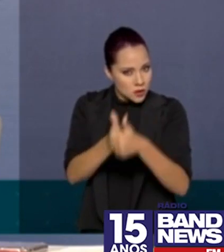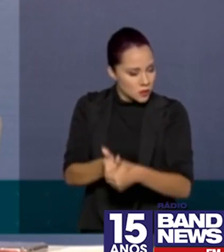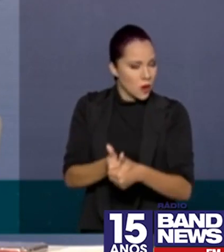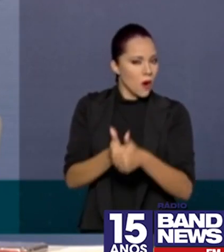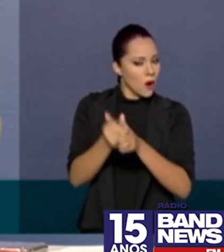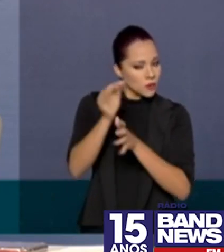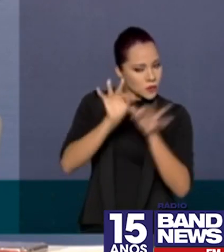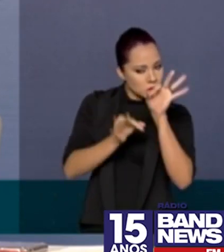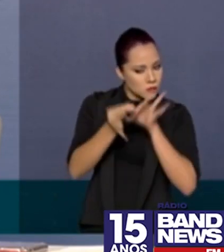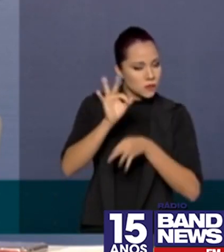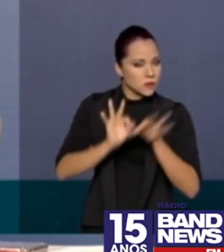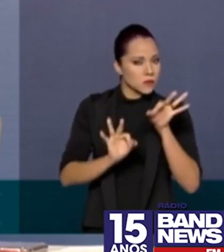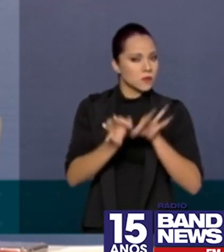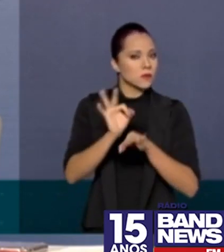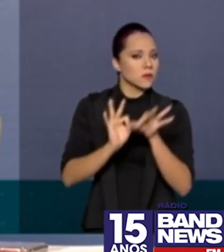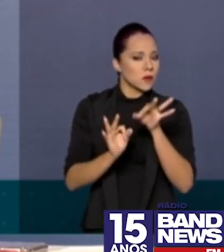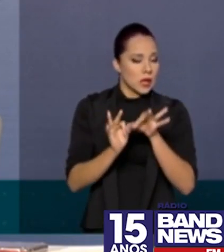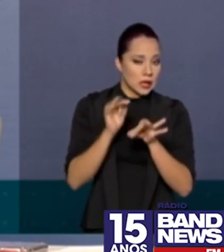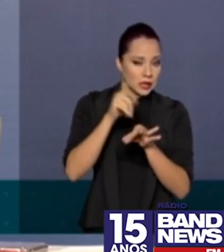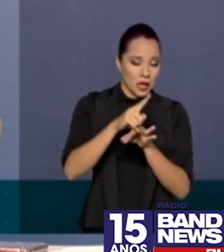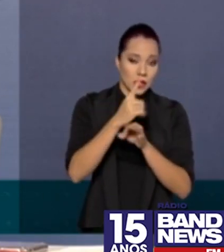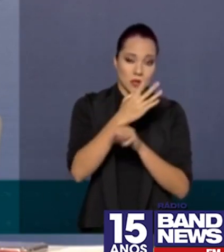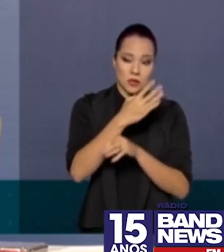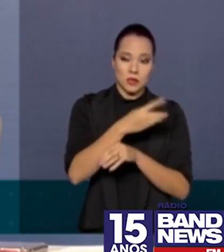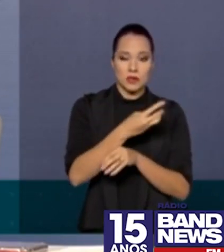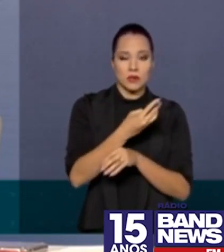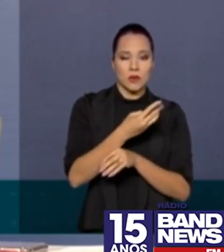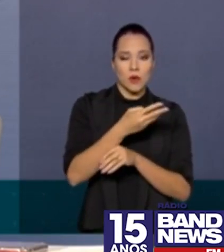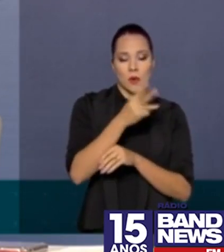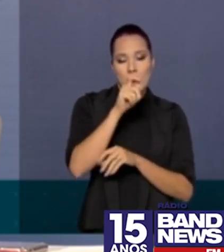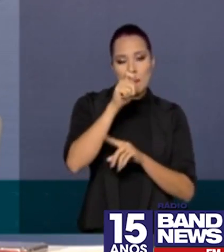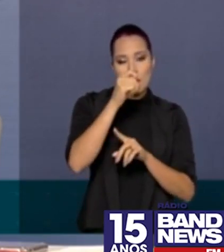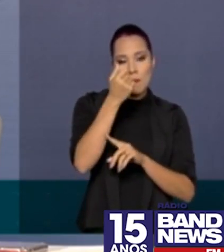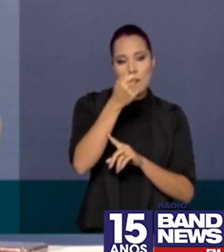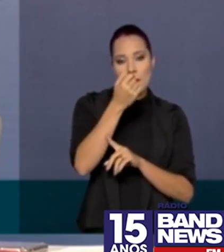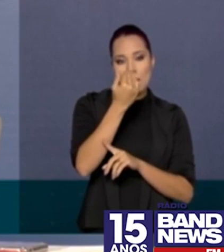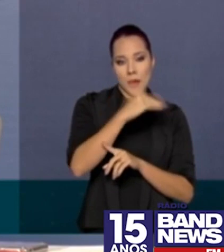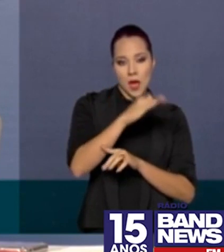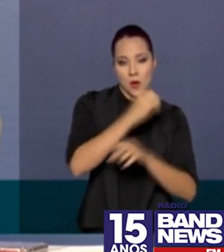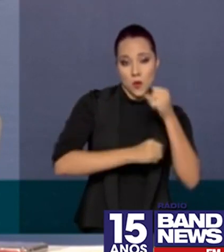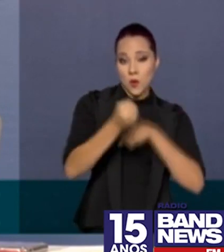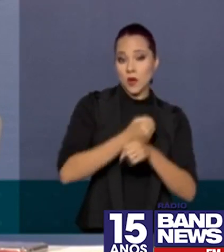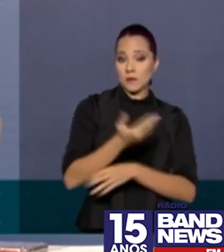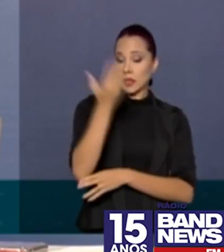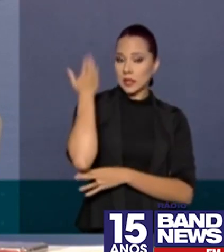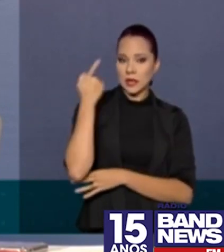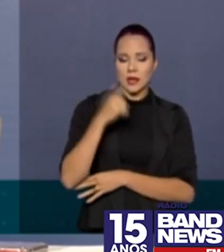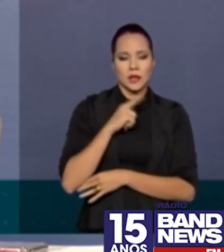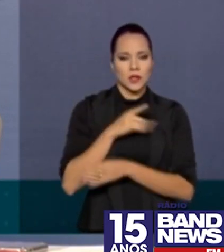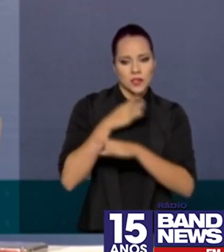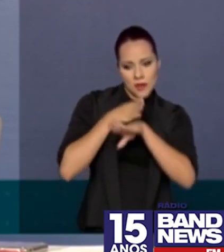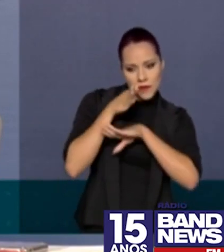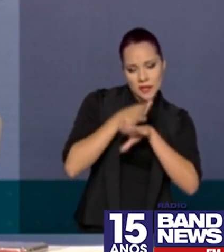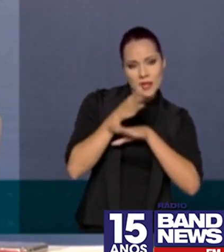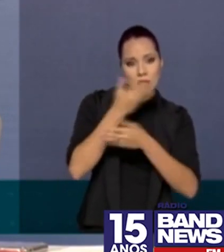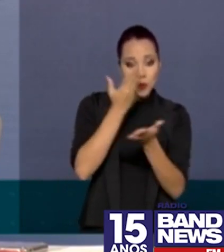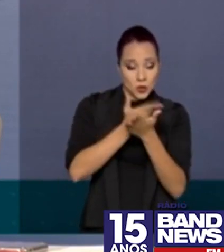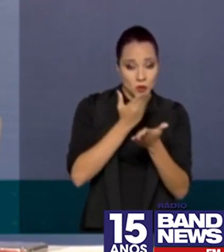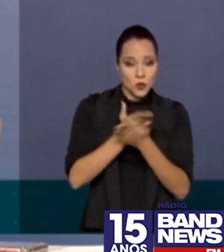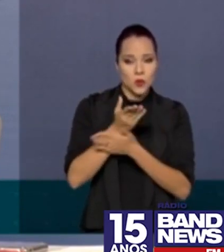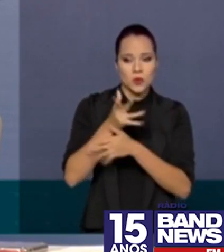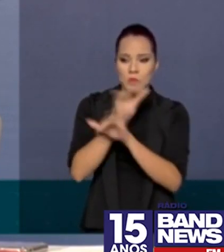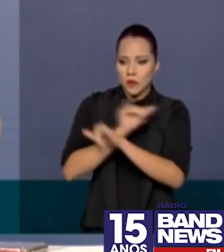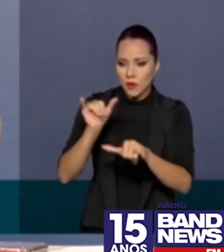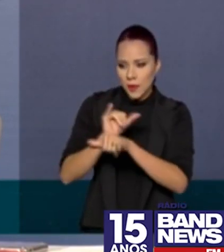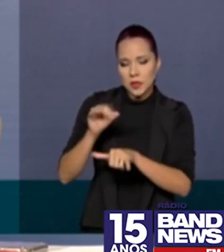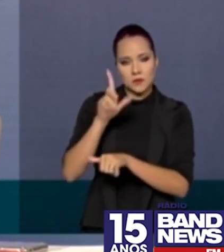seu desenvolvimento clínico desde o meio do ano passado, então a gente teve acesso ao delineamento dos estudos, teve acesso aos dados.